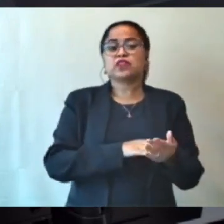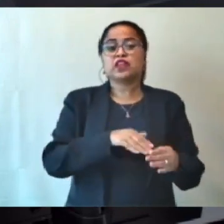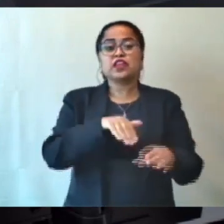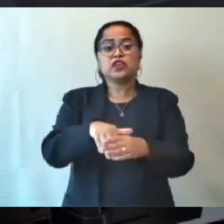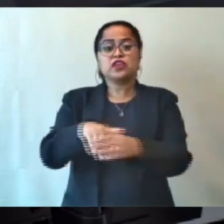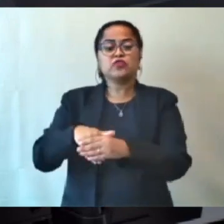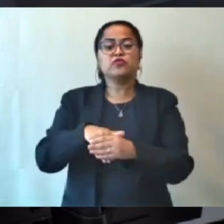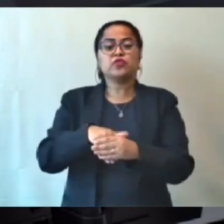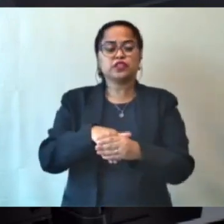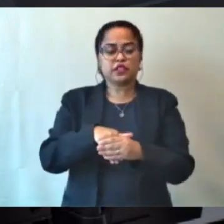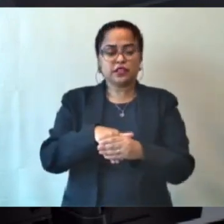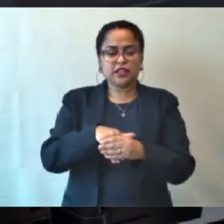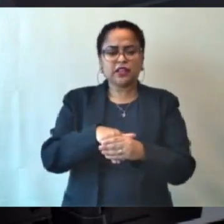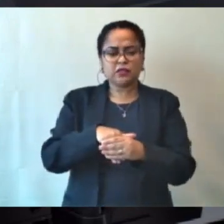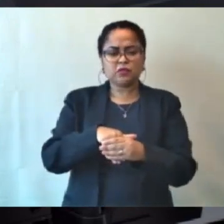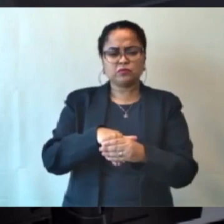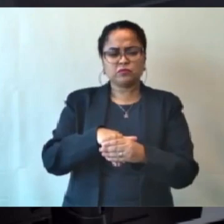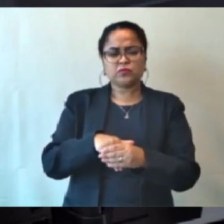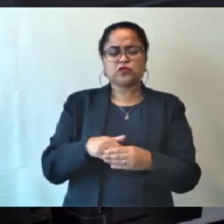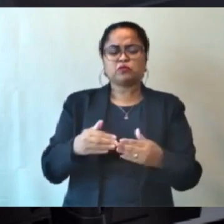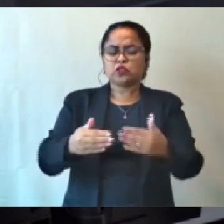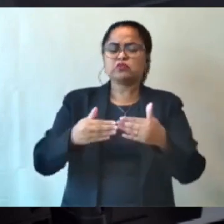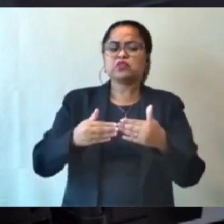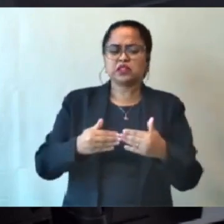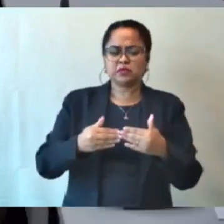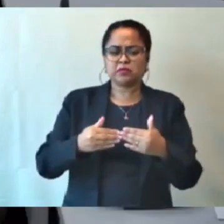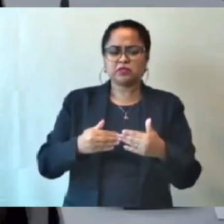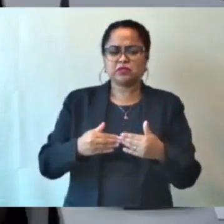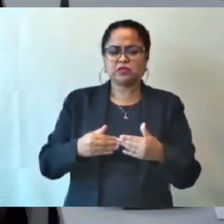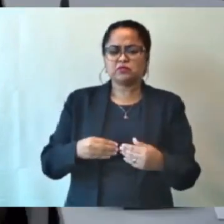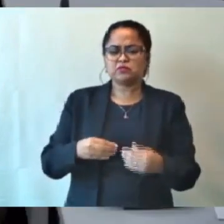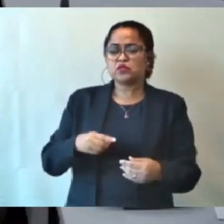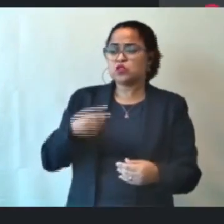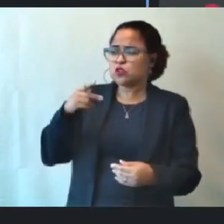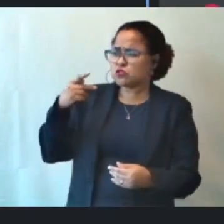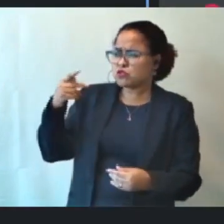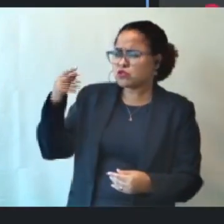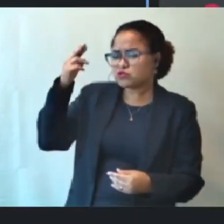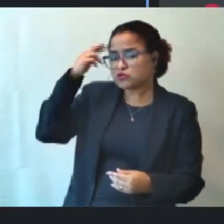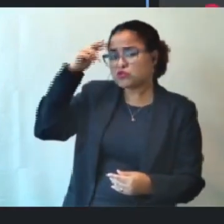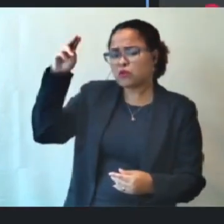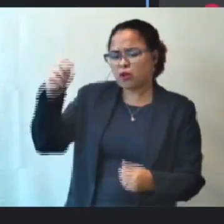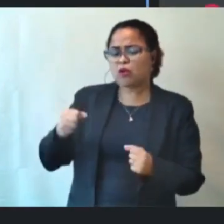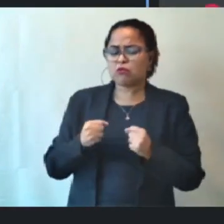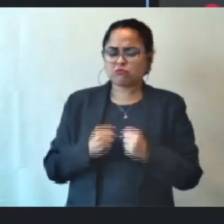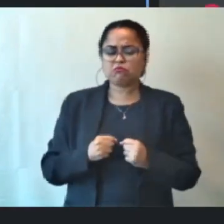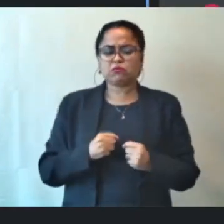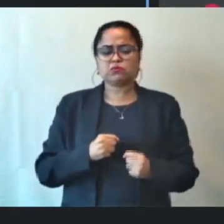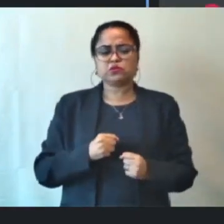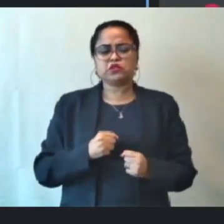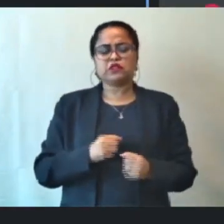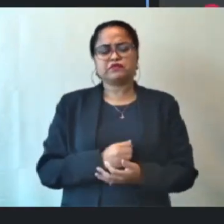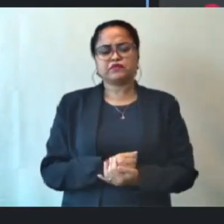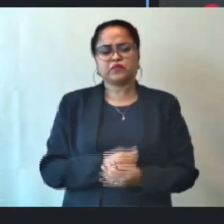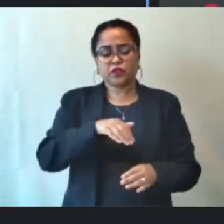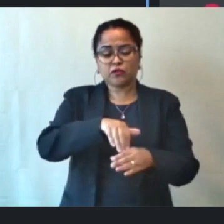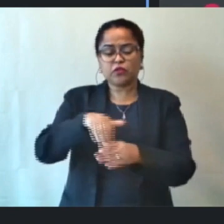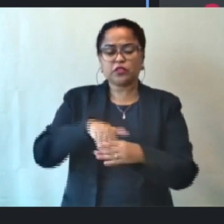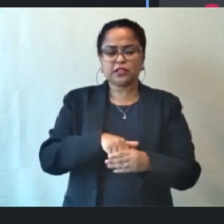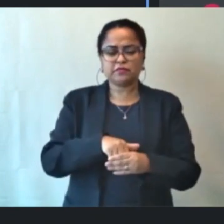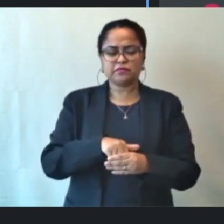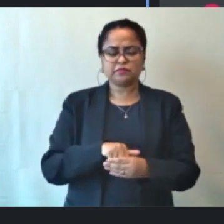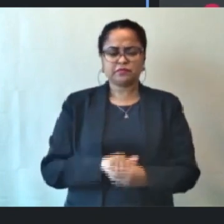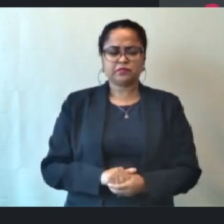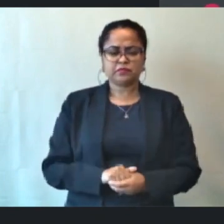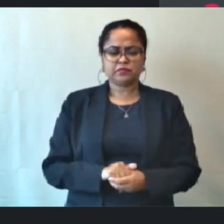senhor puder comparecer com a gente aqui para a deliberação, eu agradeço. É bom estar, com certeza, se eu não estiver presente, estarei de forma